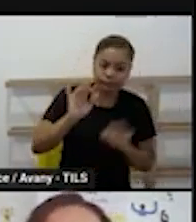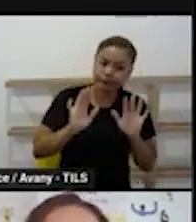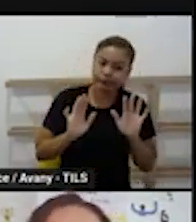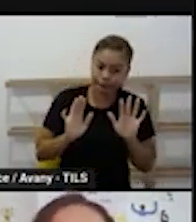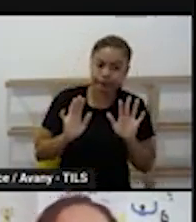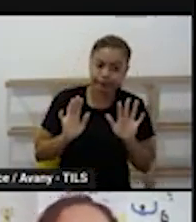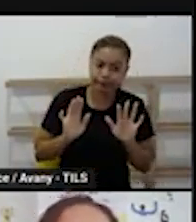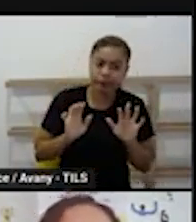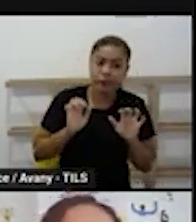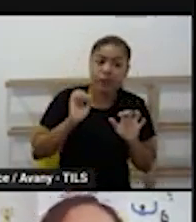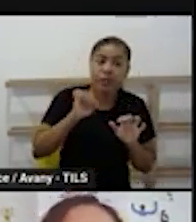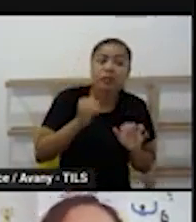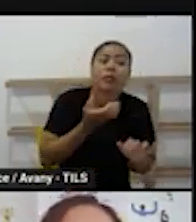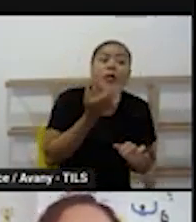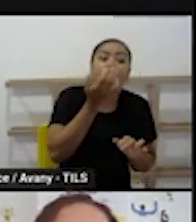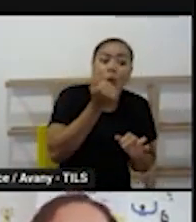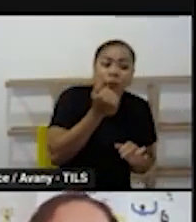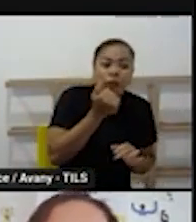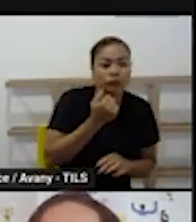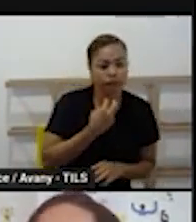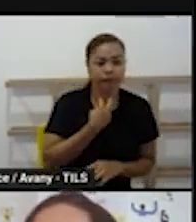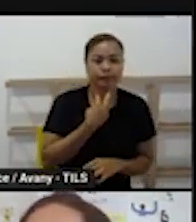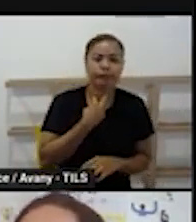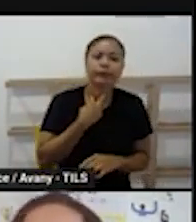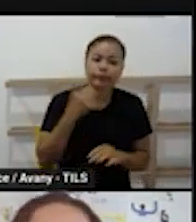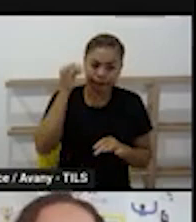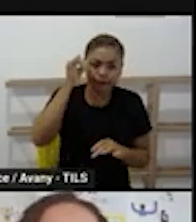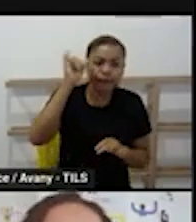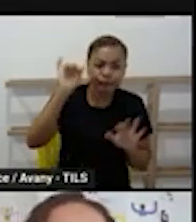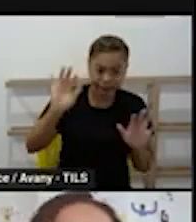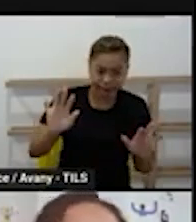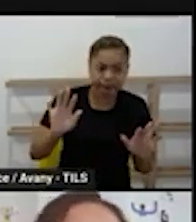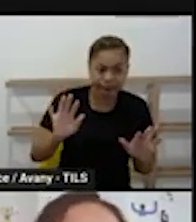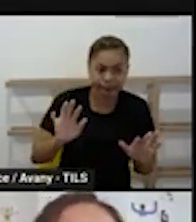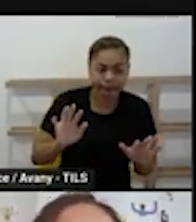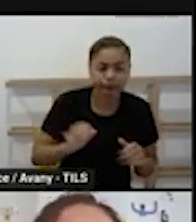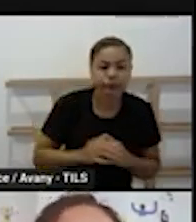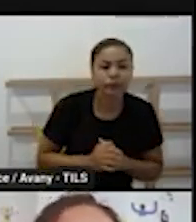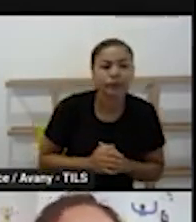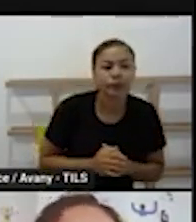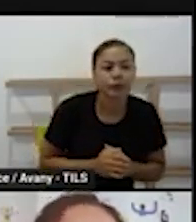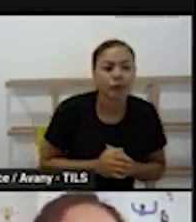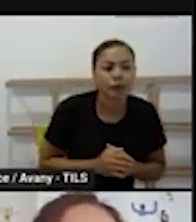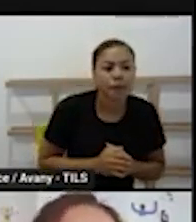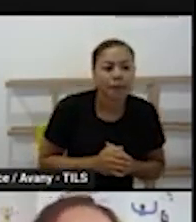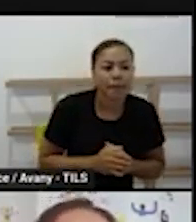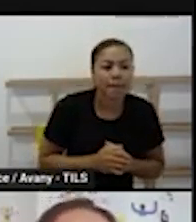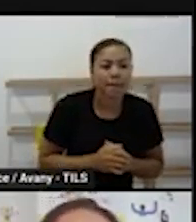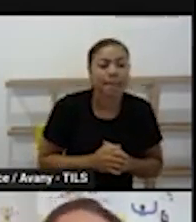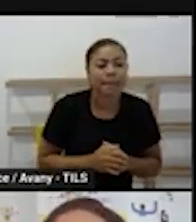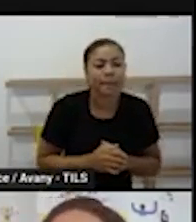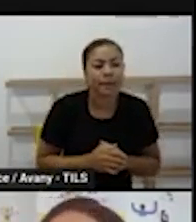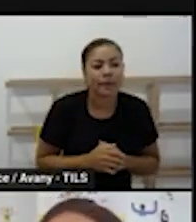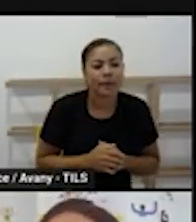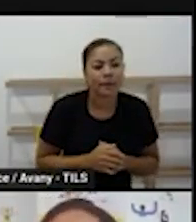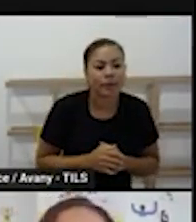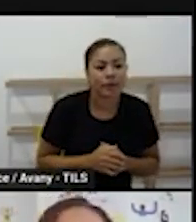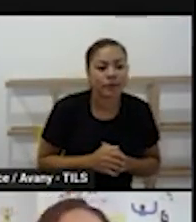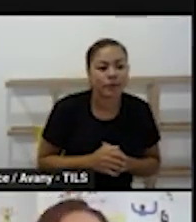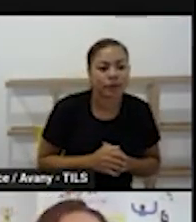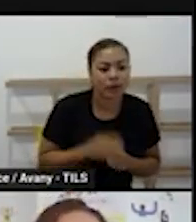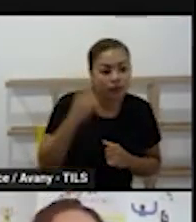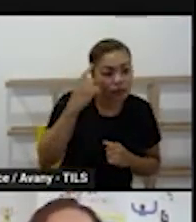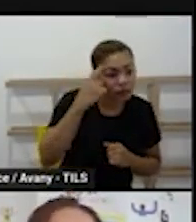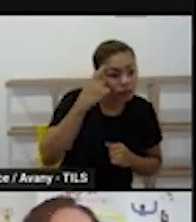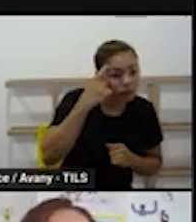que todas chegarem aí vem o segundo momento o segundo tempo de trabalho que é a roda então lembrar para